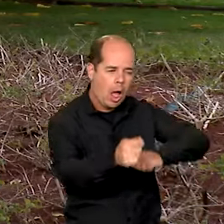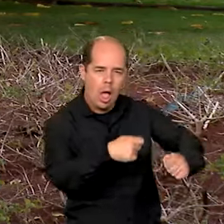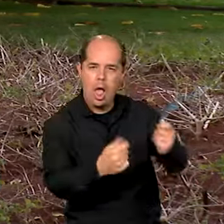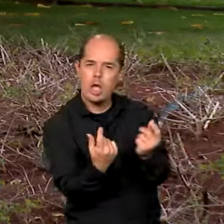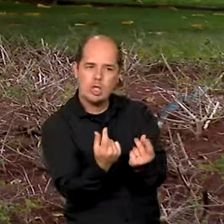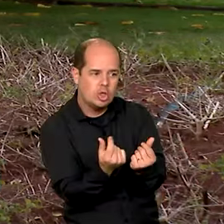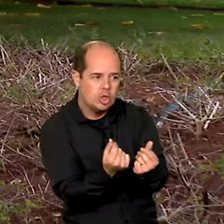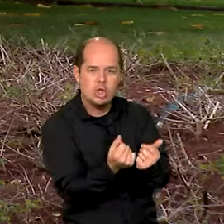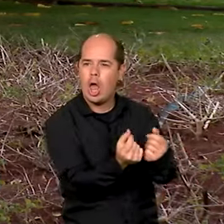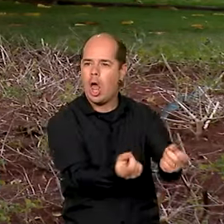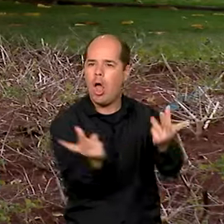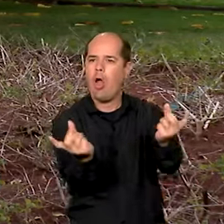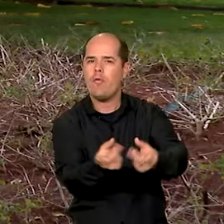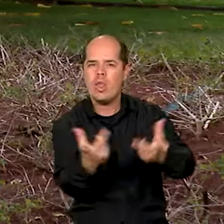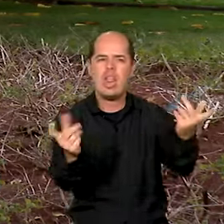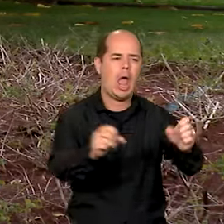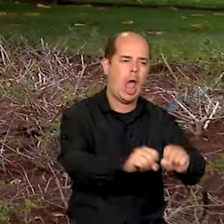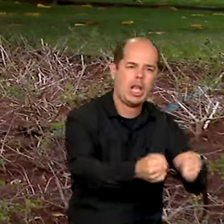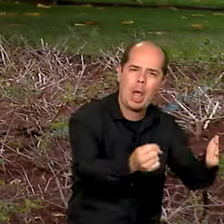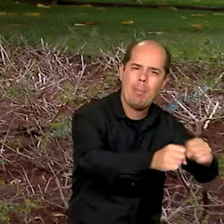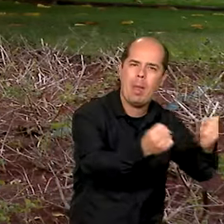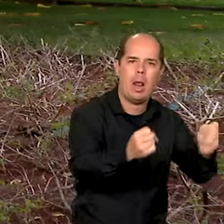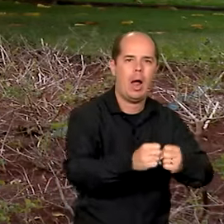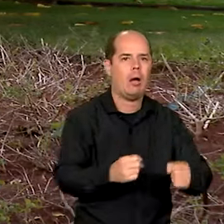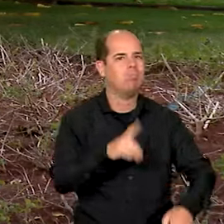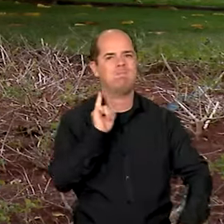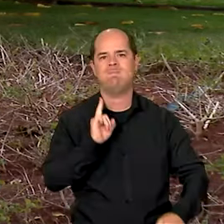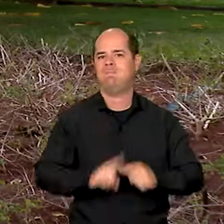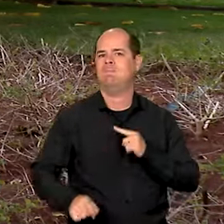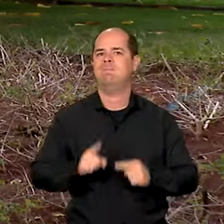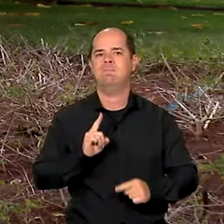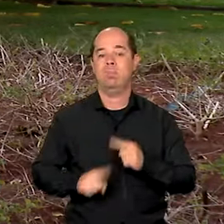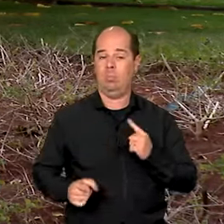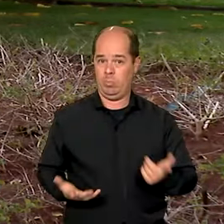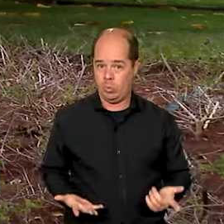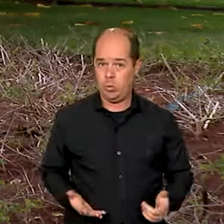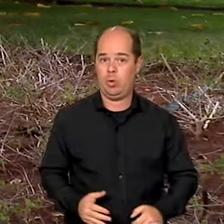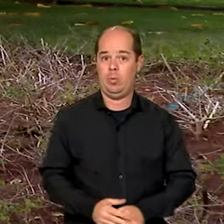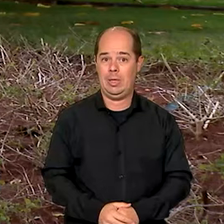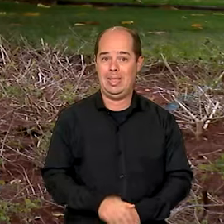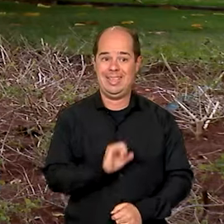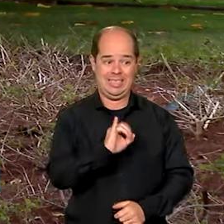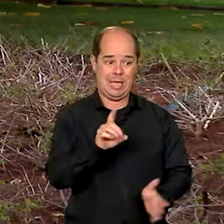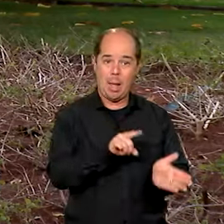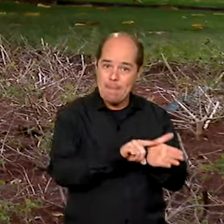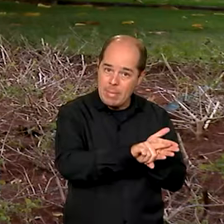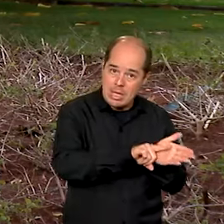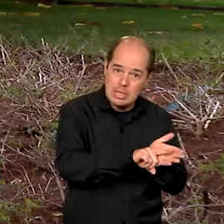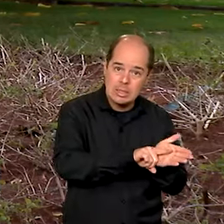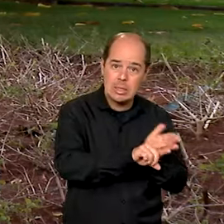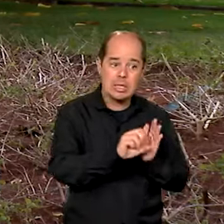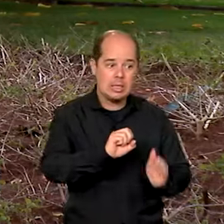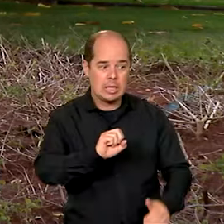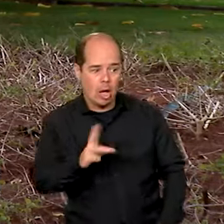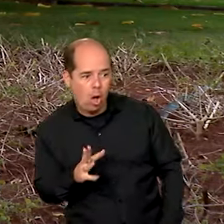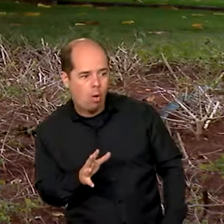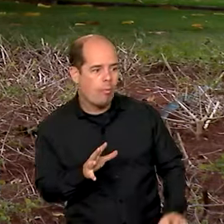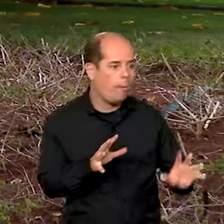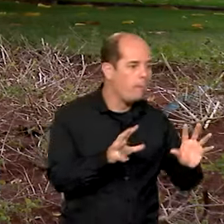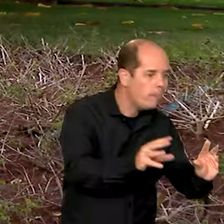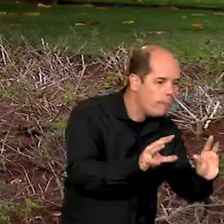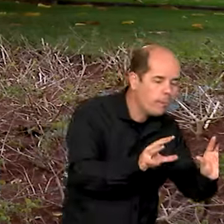destruição e mutilação deles. De acordo com o IFAM, qualquer pesquisa com intervenção em um sítio